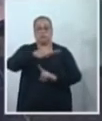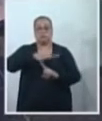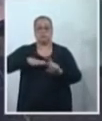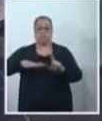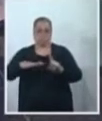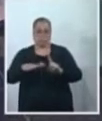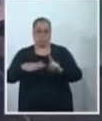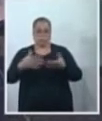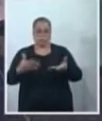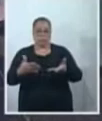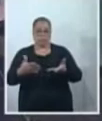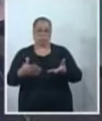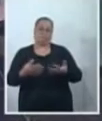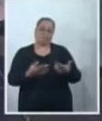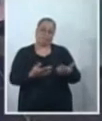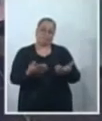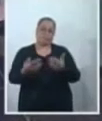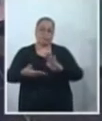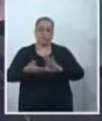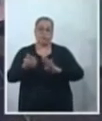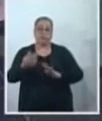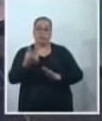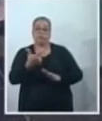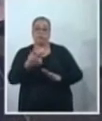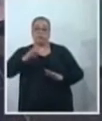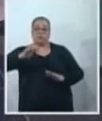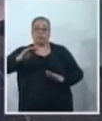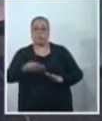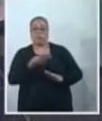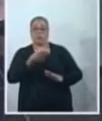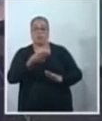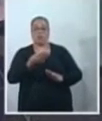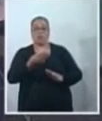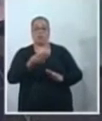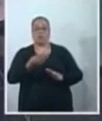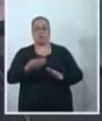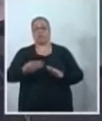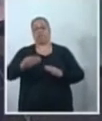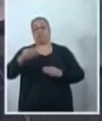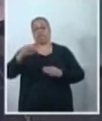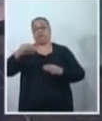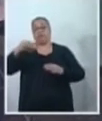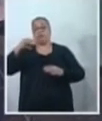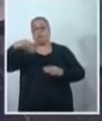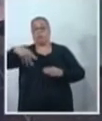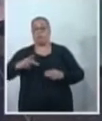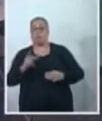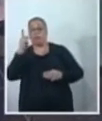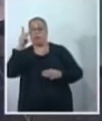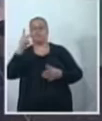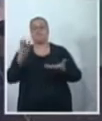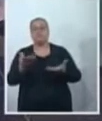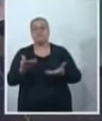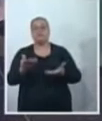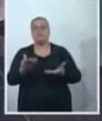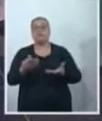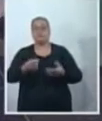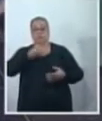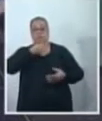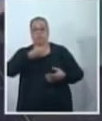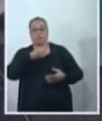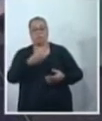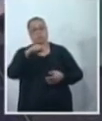Então, da mesma maneira, tiraria 2 milhões aí da pasta de publicidade e propaganda e acrescentaria aí nessa